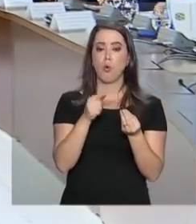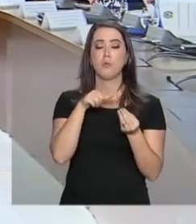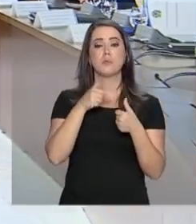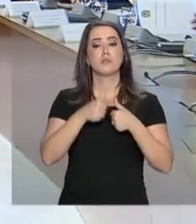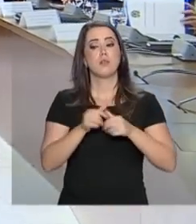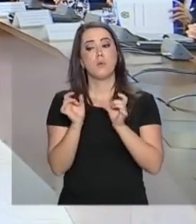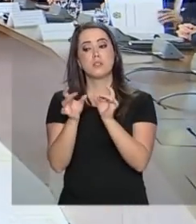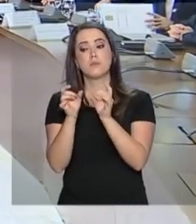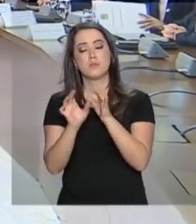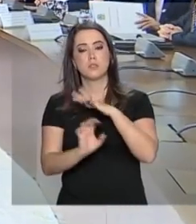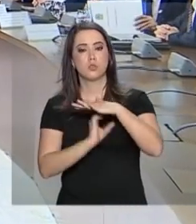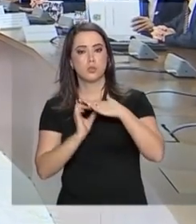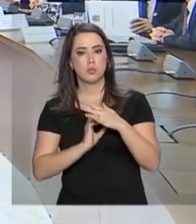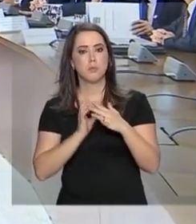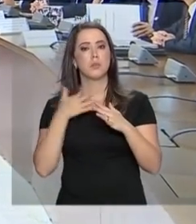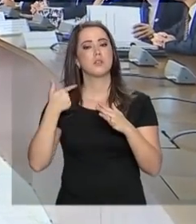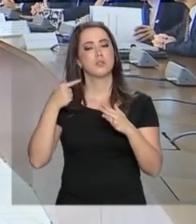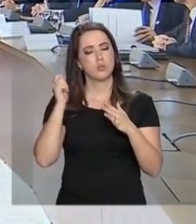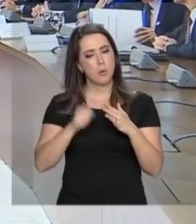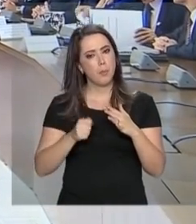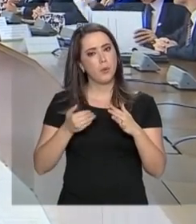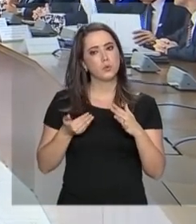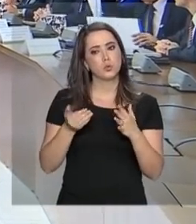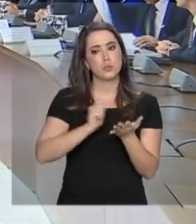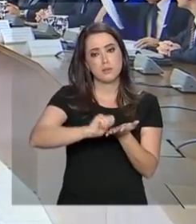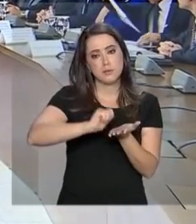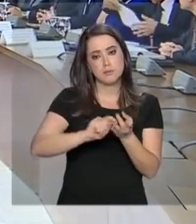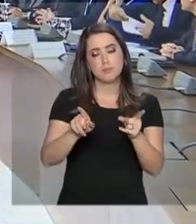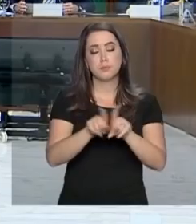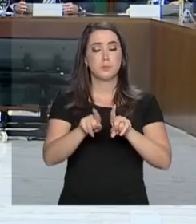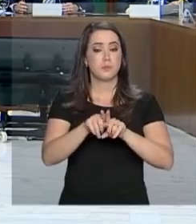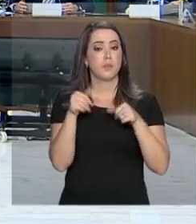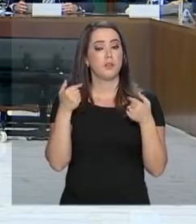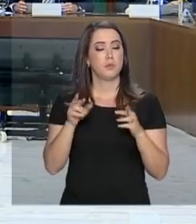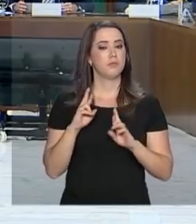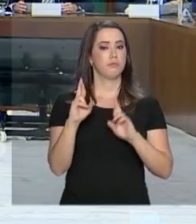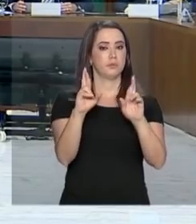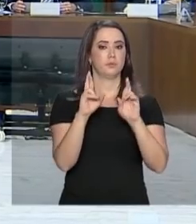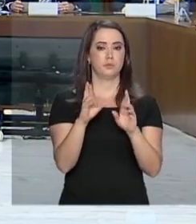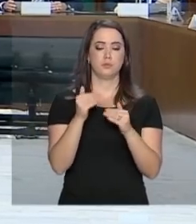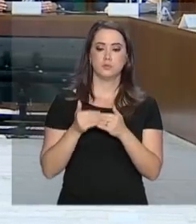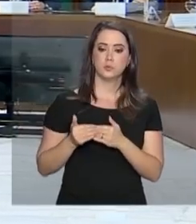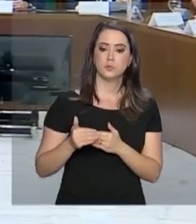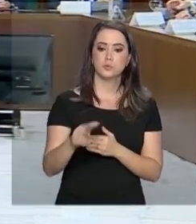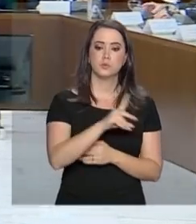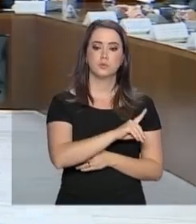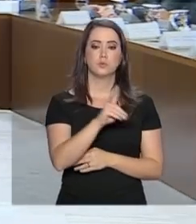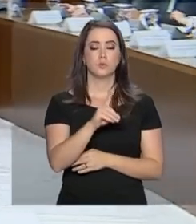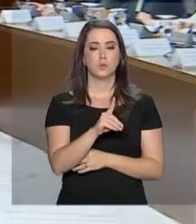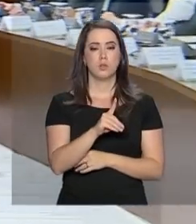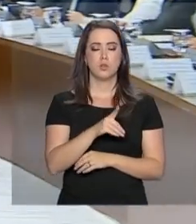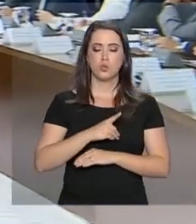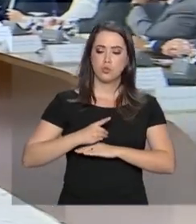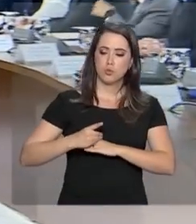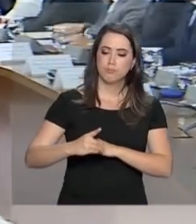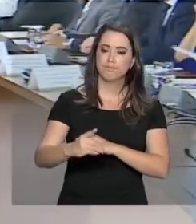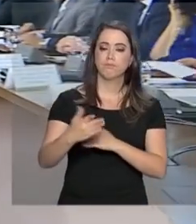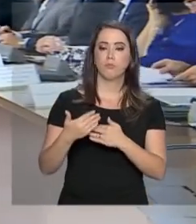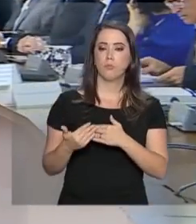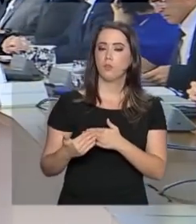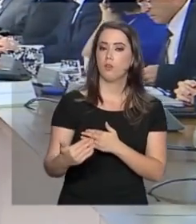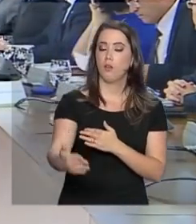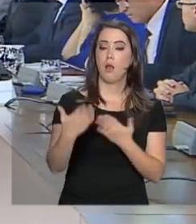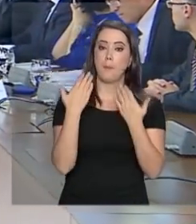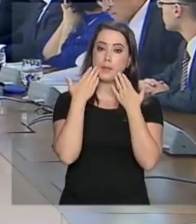andamento e das que já estão em ponto de serem assinadas. Também é esperado para os próximos dias a apresentação da